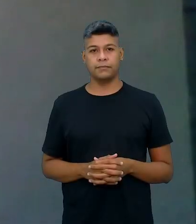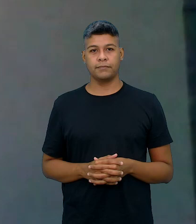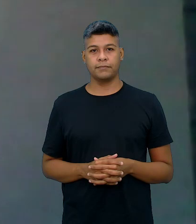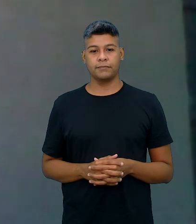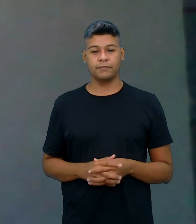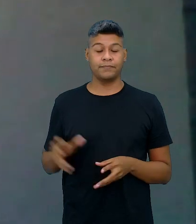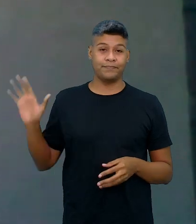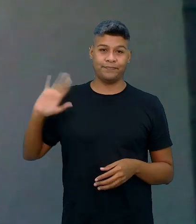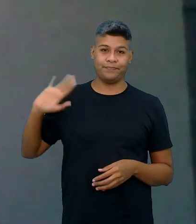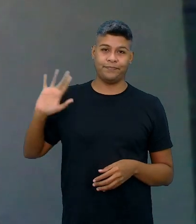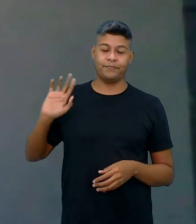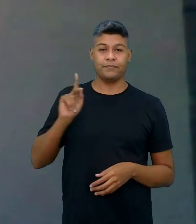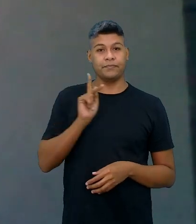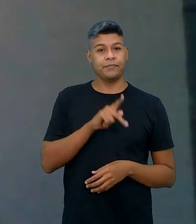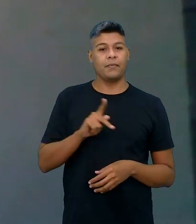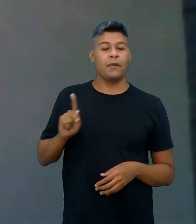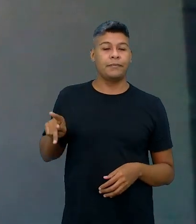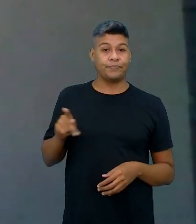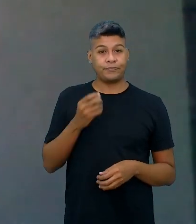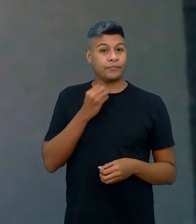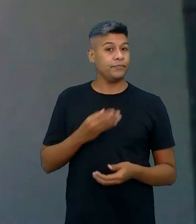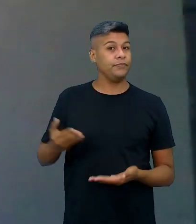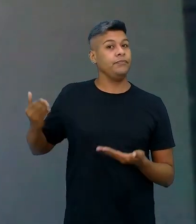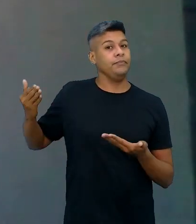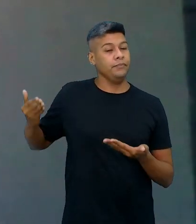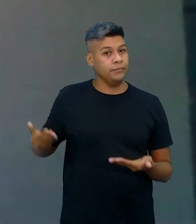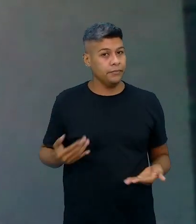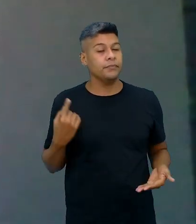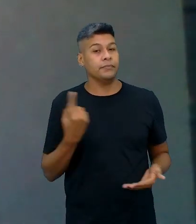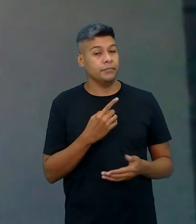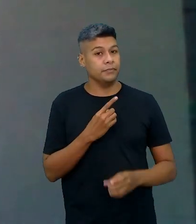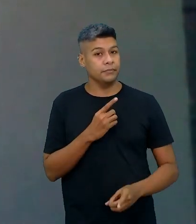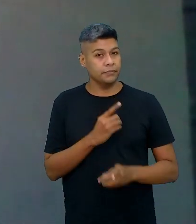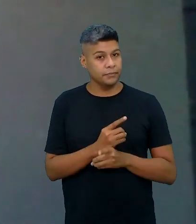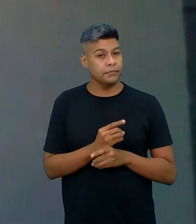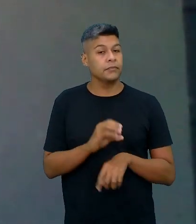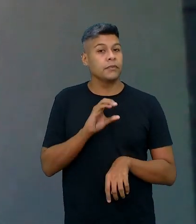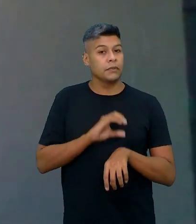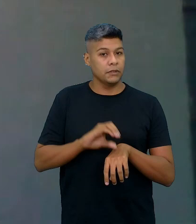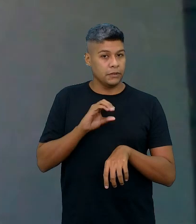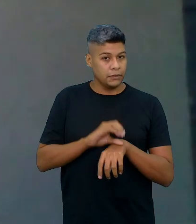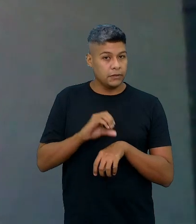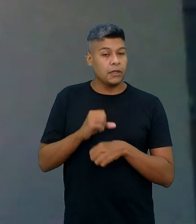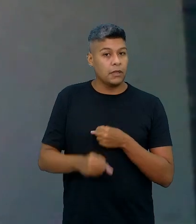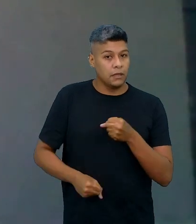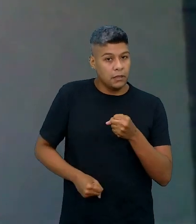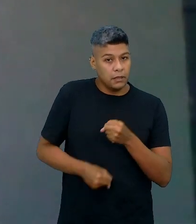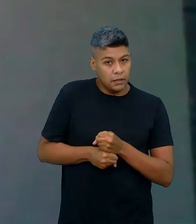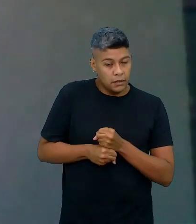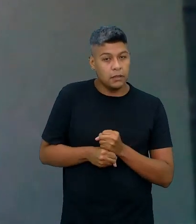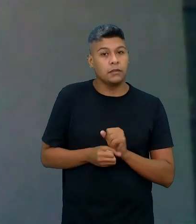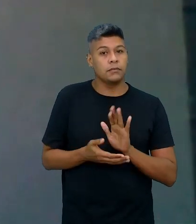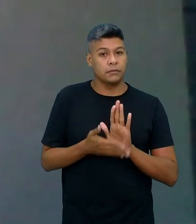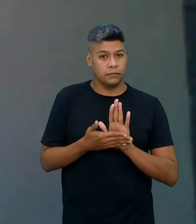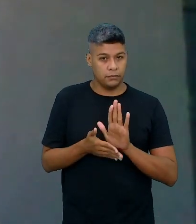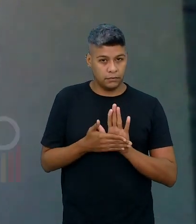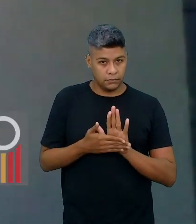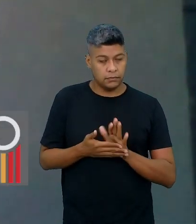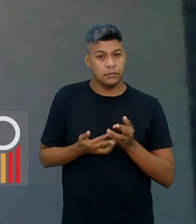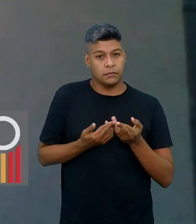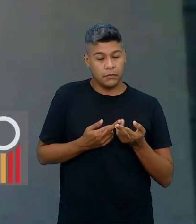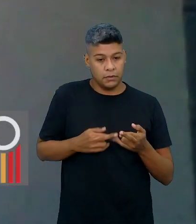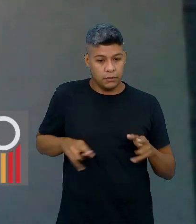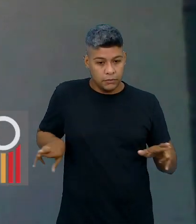Olá, professores, sejam bem-vindos ao nosso encontro formativo Anos e Séries do programa de Recuperação e